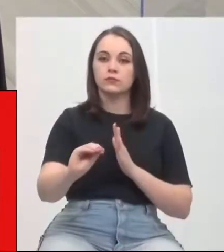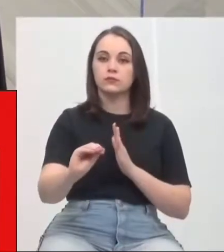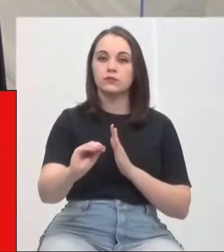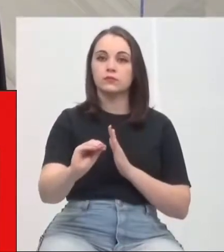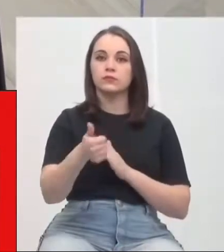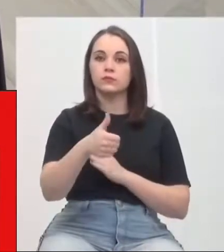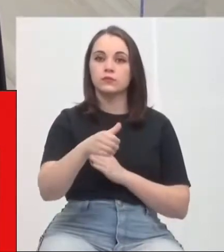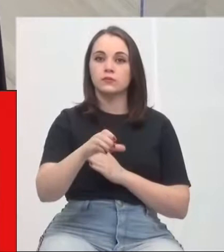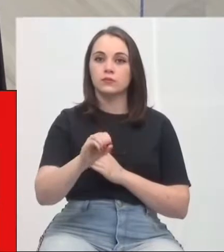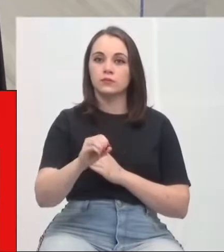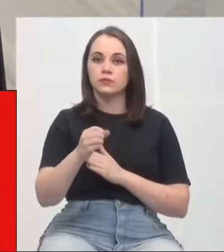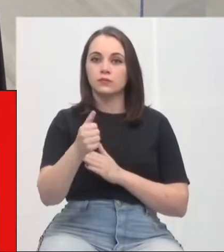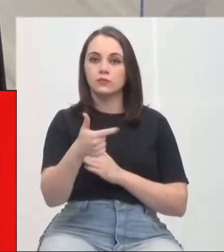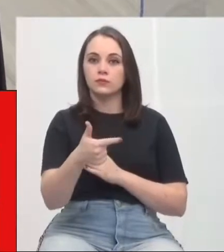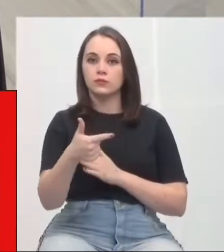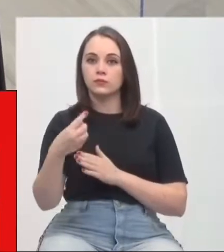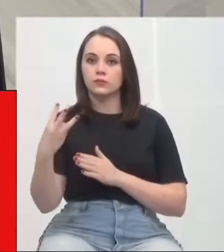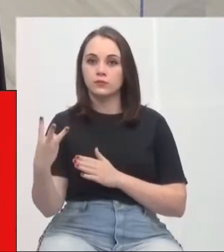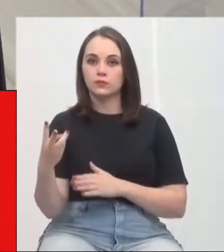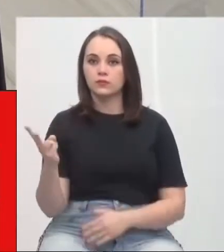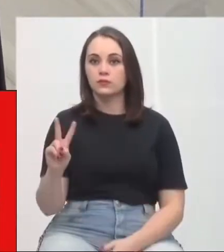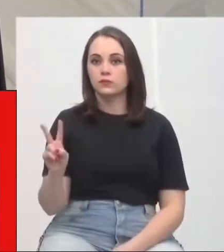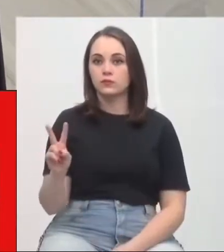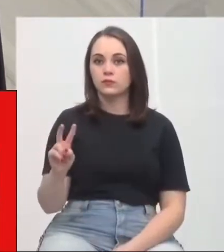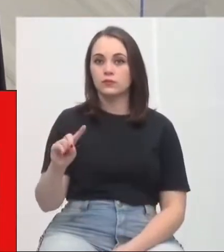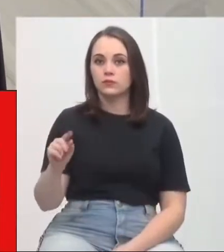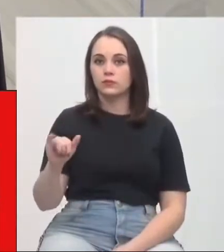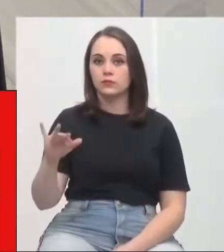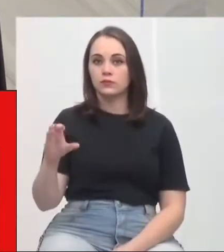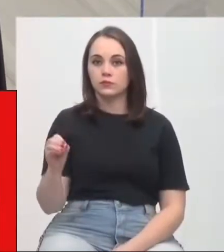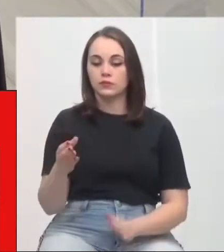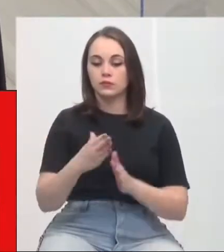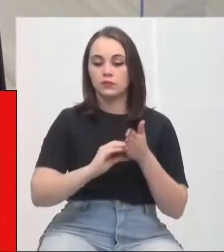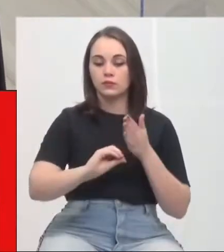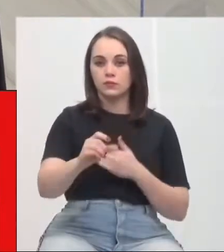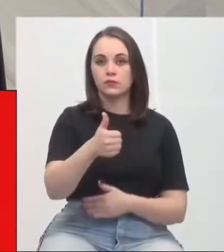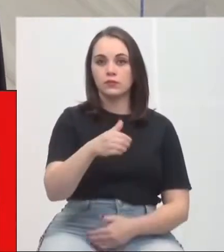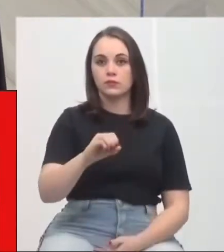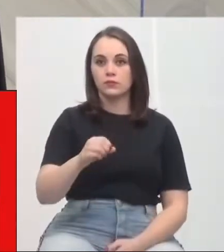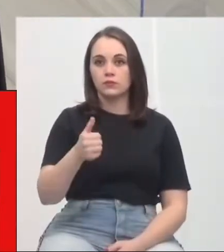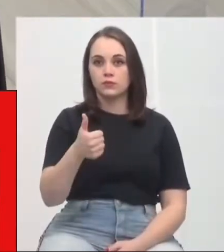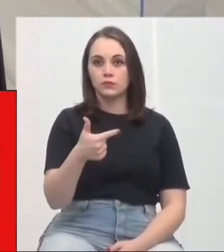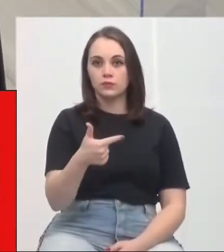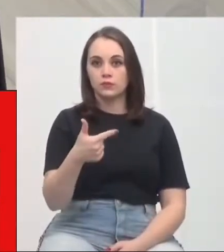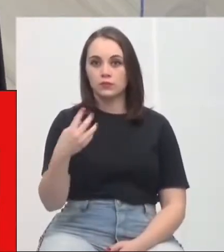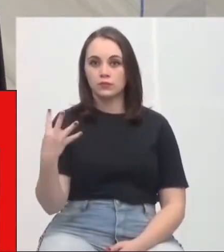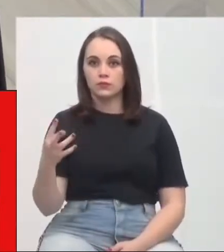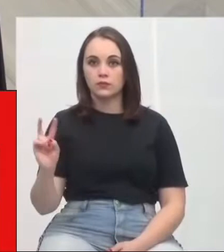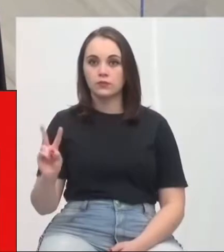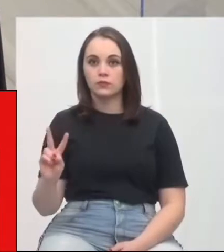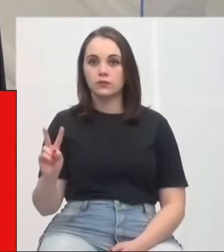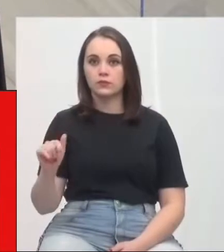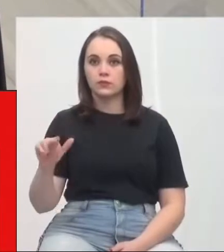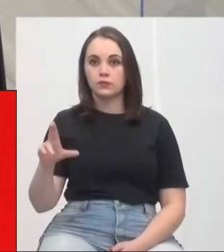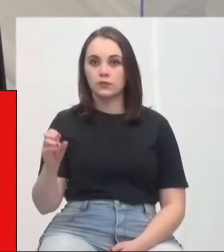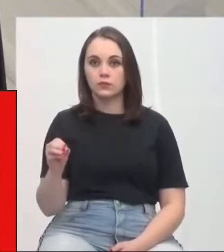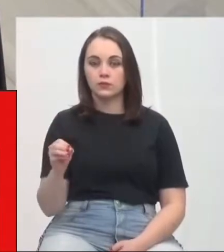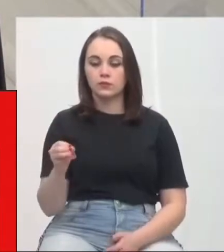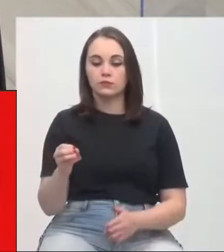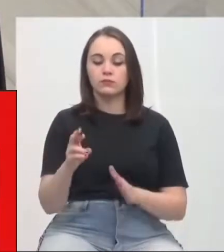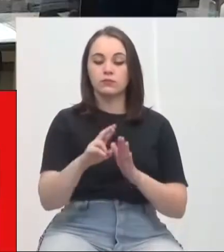Indicação 102321, de autoria do vereador Zairo Casagrande. Indicação 102421, de autoria do vereador Paulo Ferrarese.